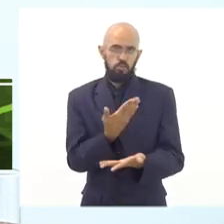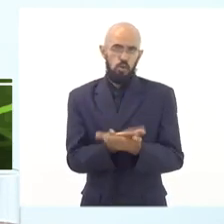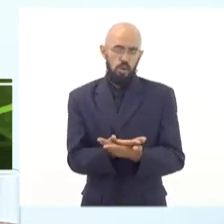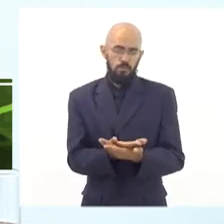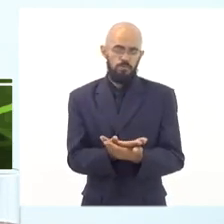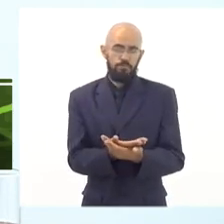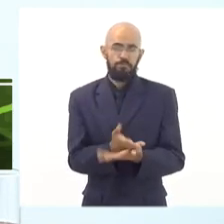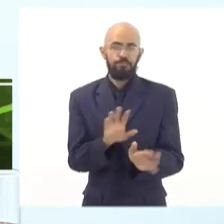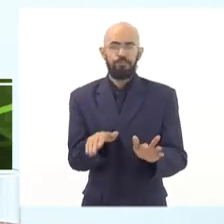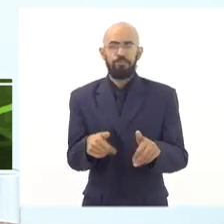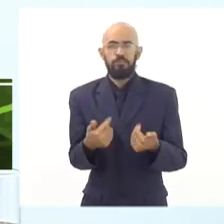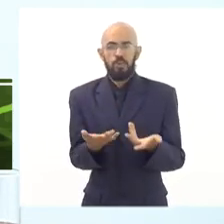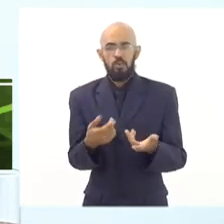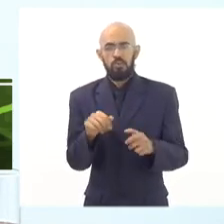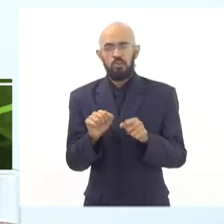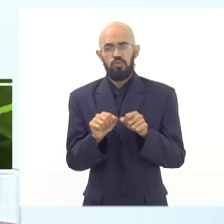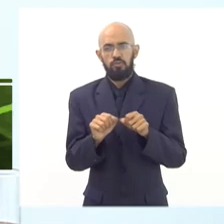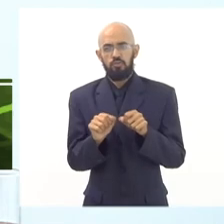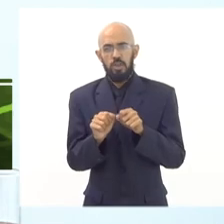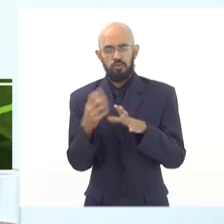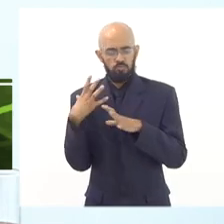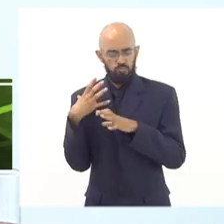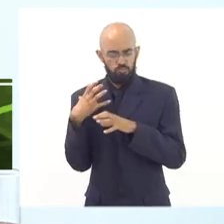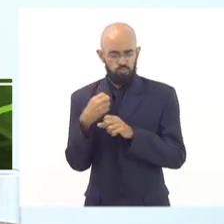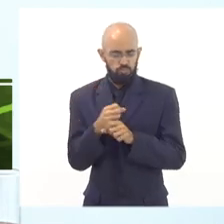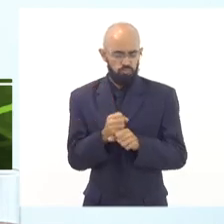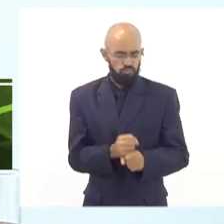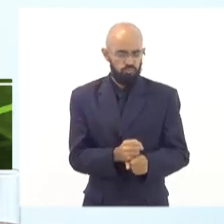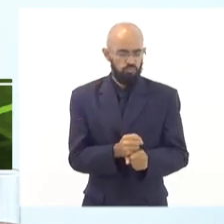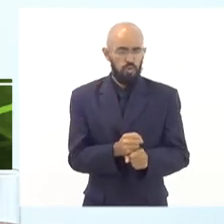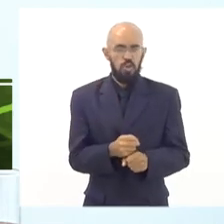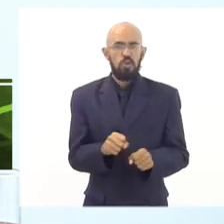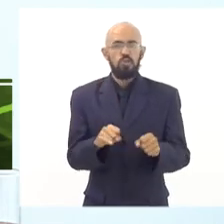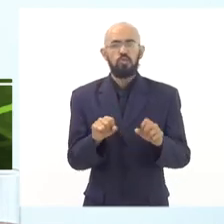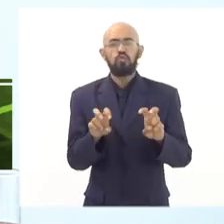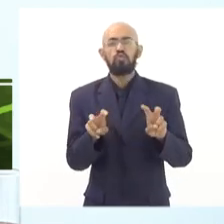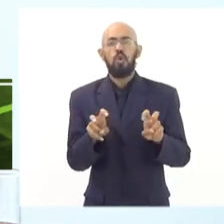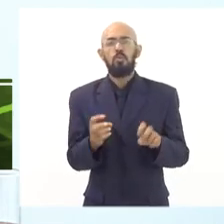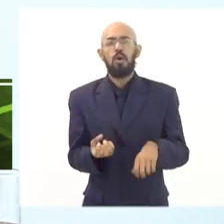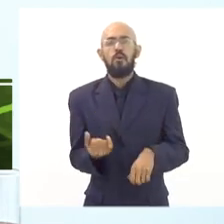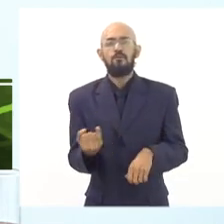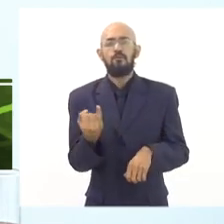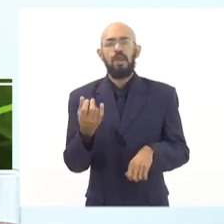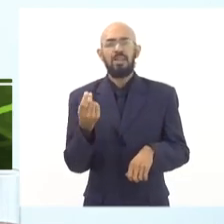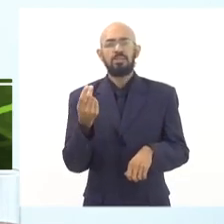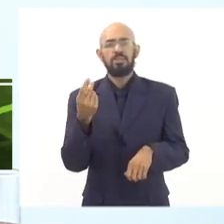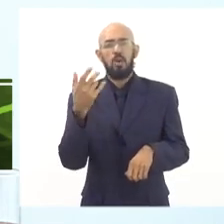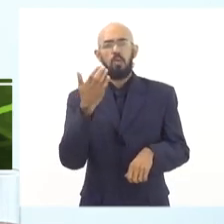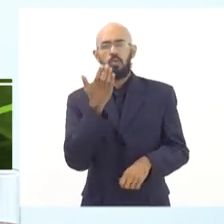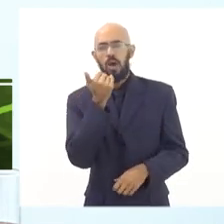Então, a gente fez um levantamento sobre a inflação dos alimentos nos últimos anos.